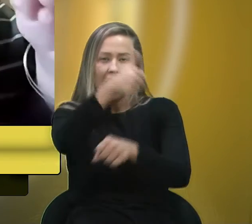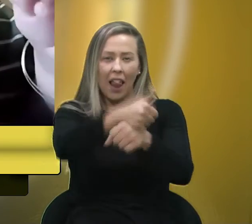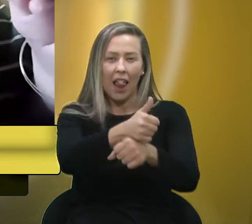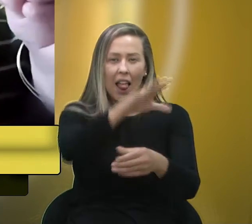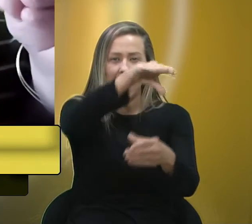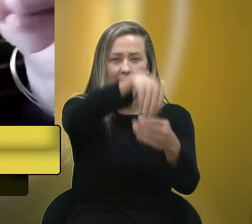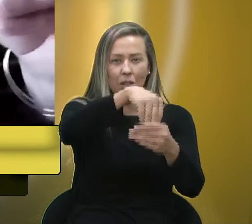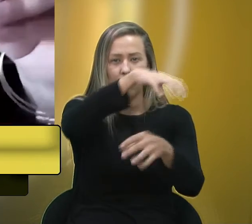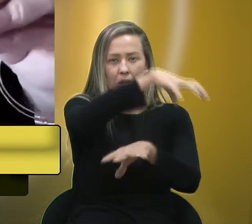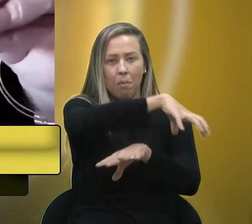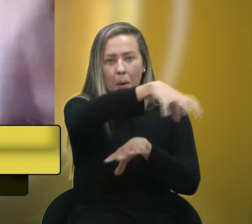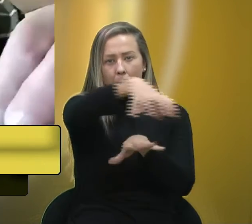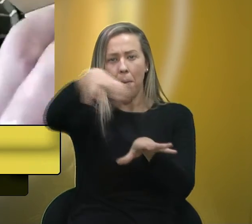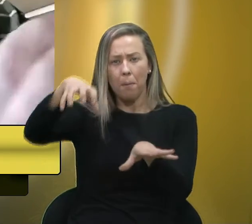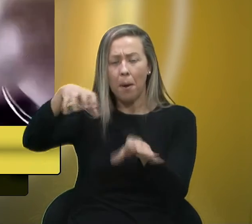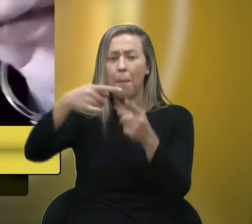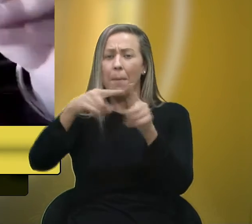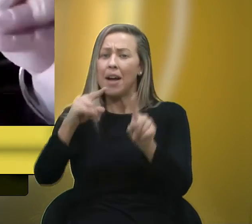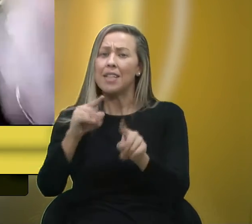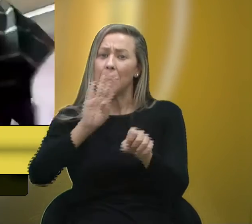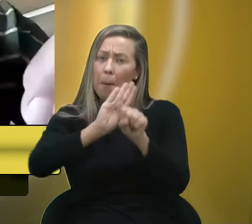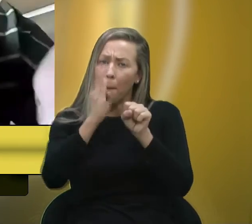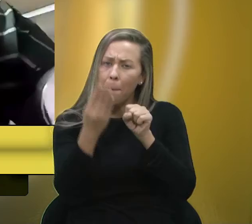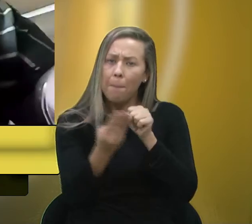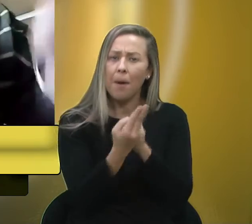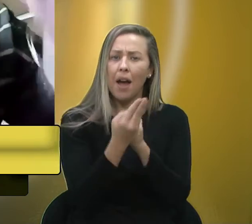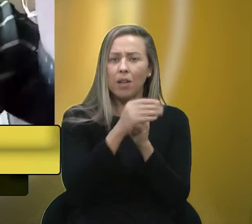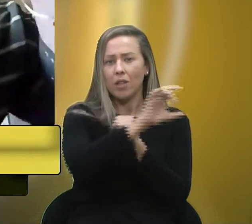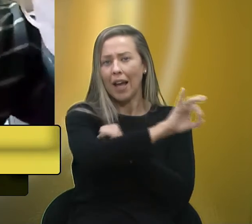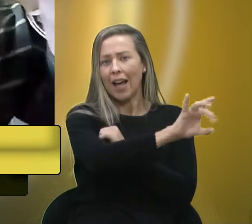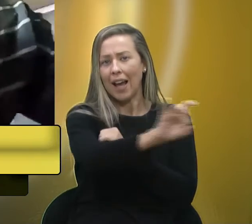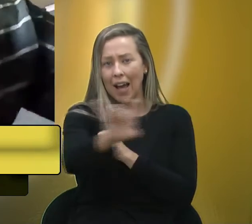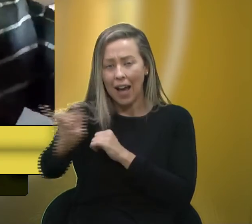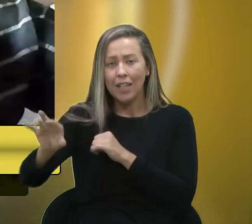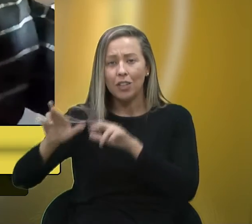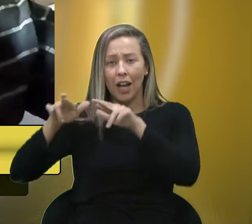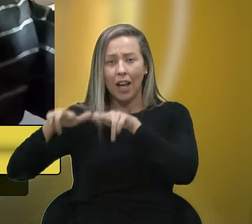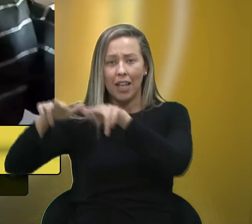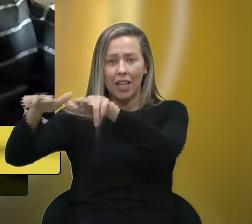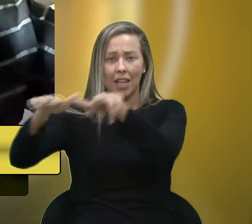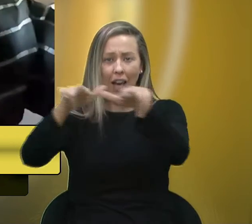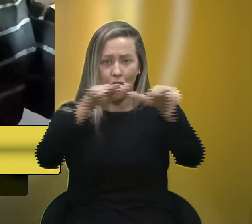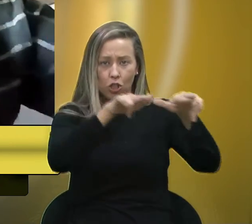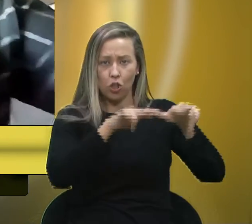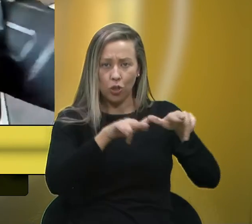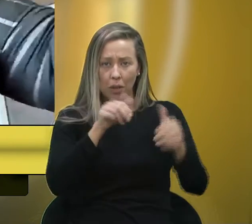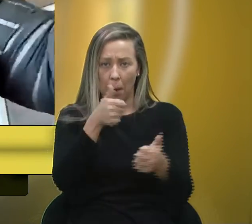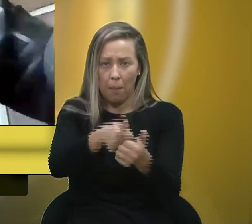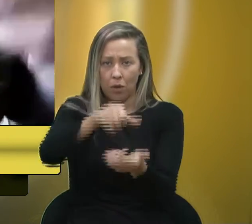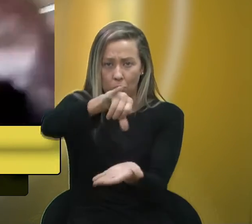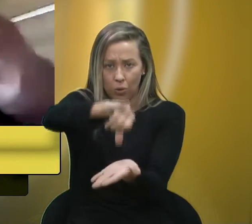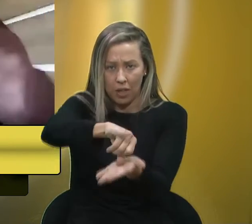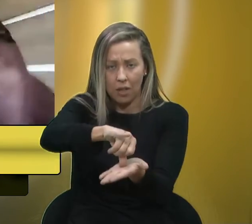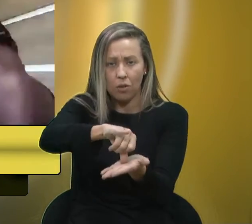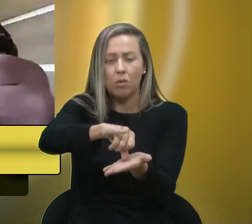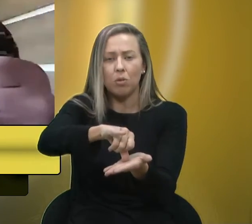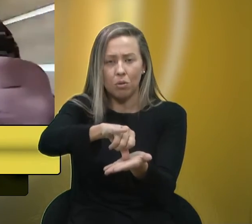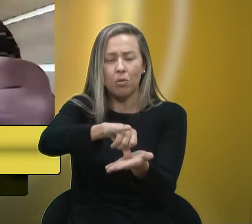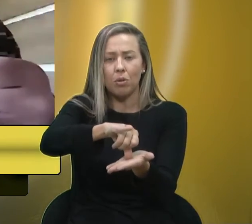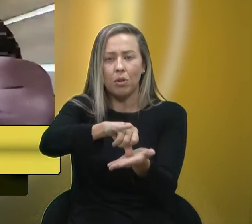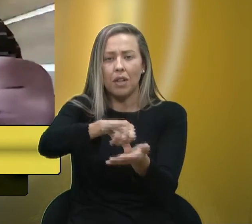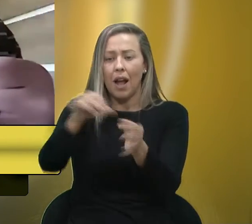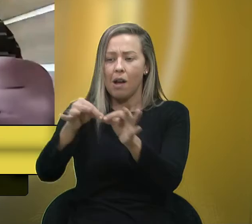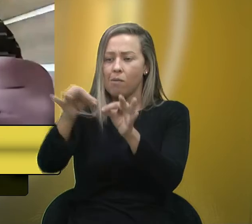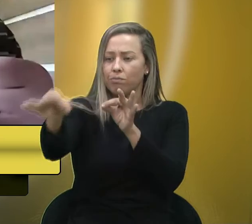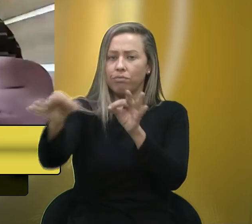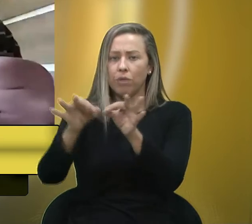bairros, esses loteamentos, essas regiões administrativas mais afastadas do centro